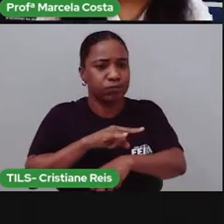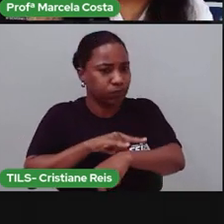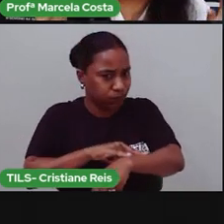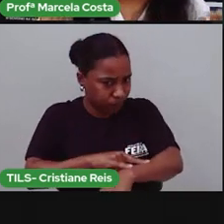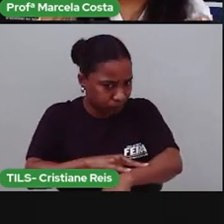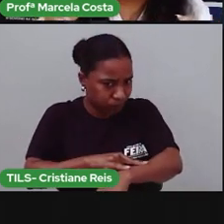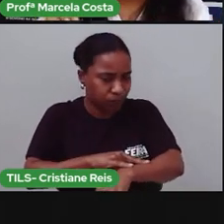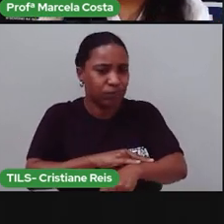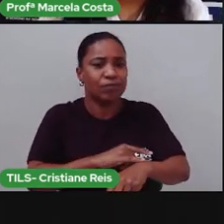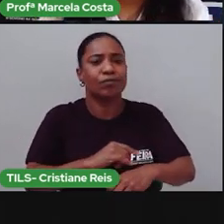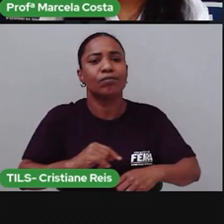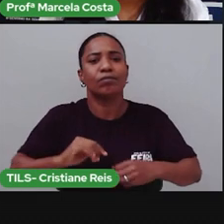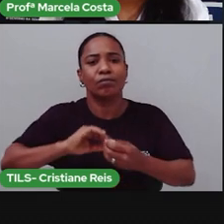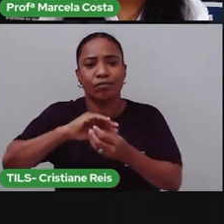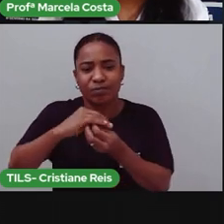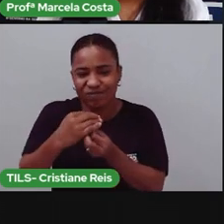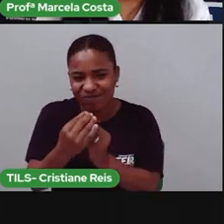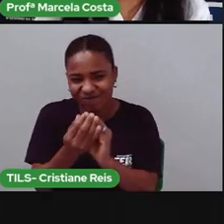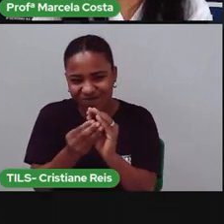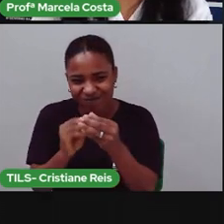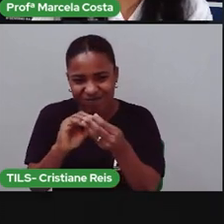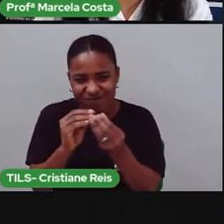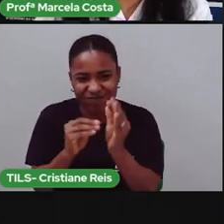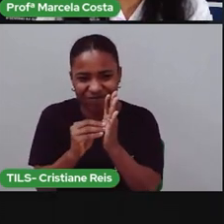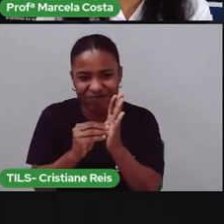sujeiras que ficam nas pontas dos dedos.